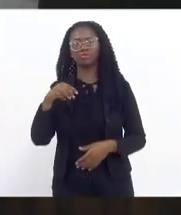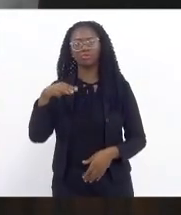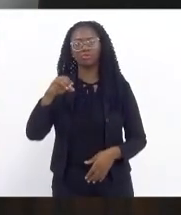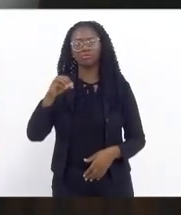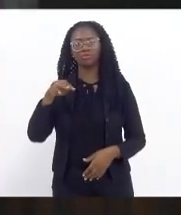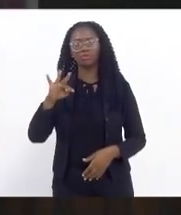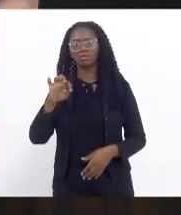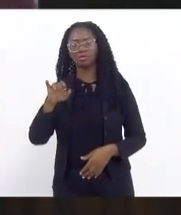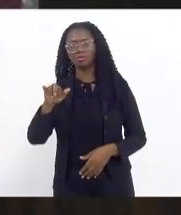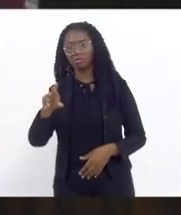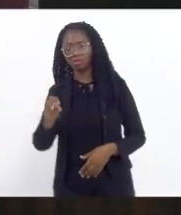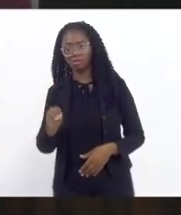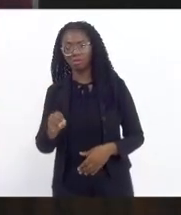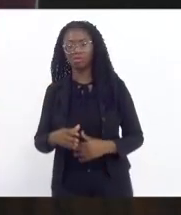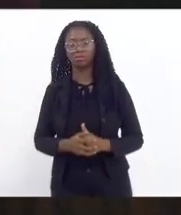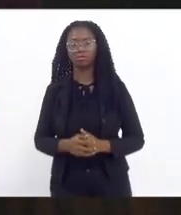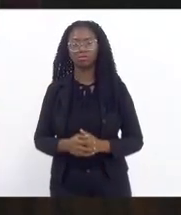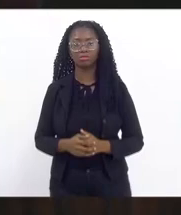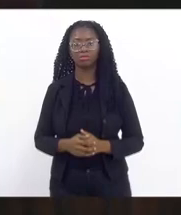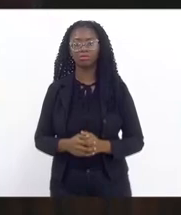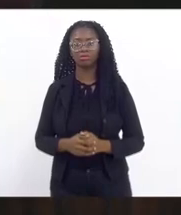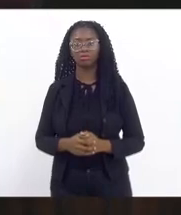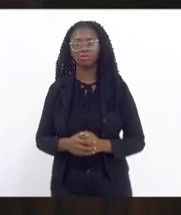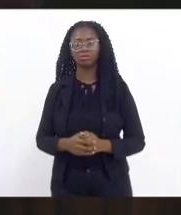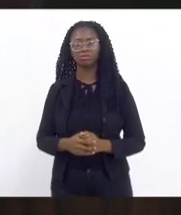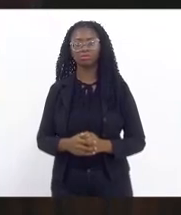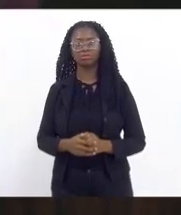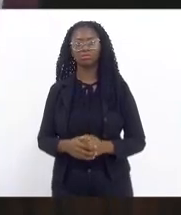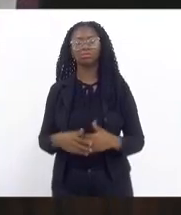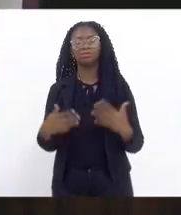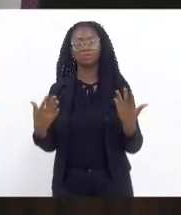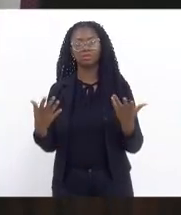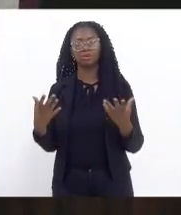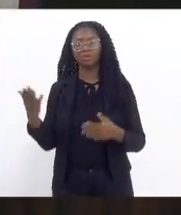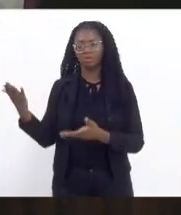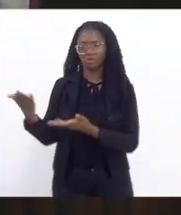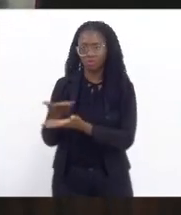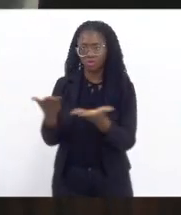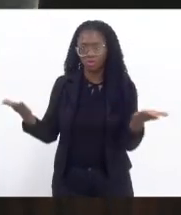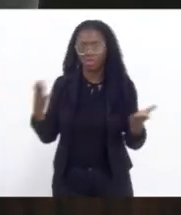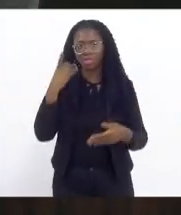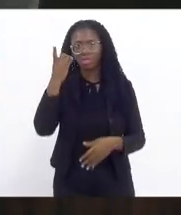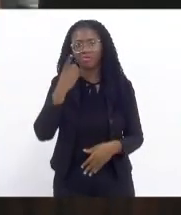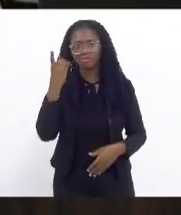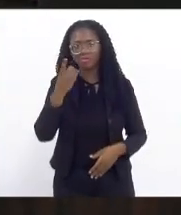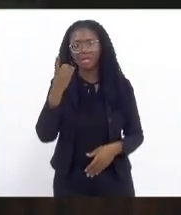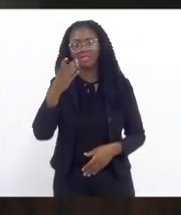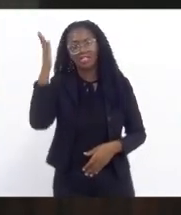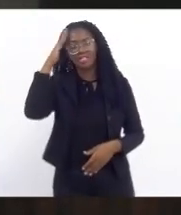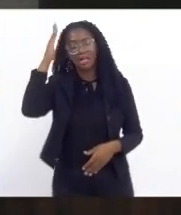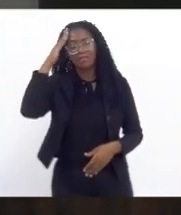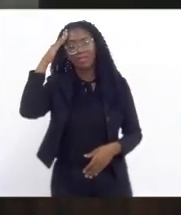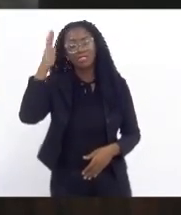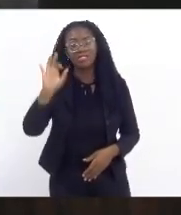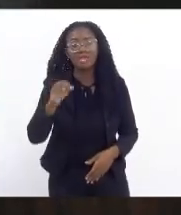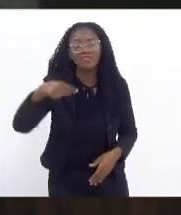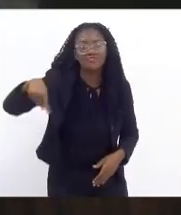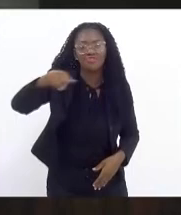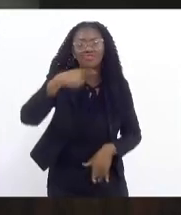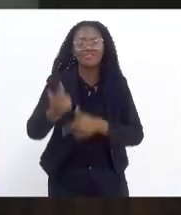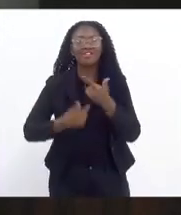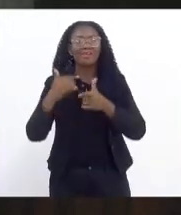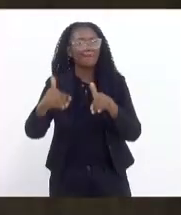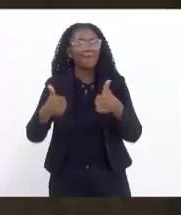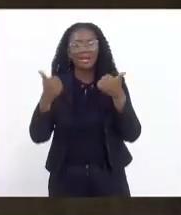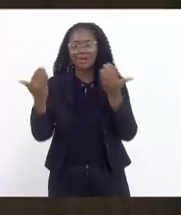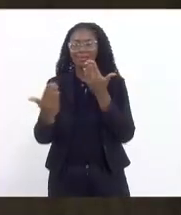acatada deputada parabéns as mulheres deputadas pode ter certeza que vocês fazem um trabalho muito melhor do que os deputados